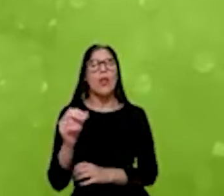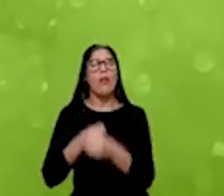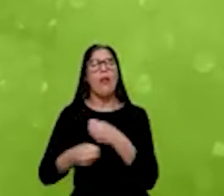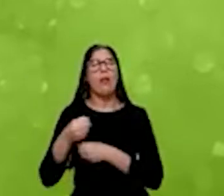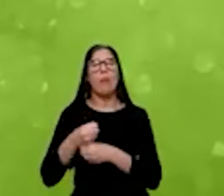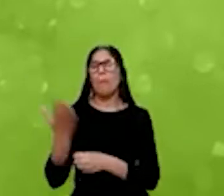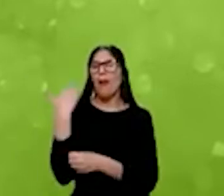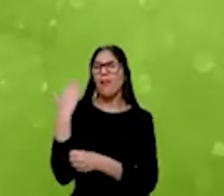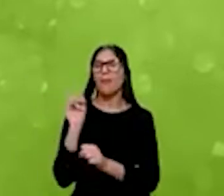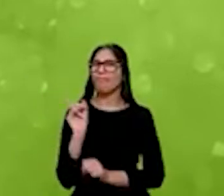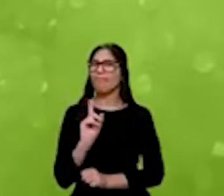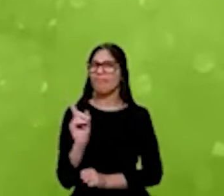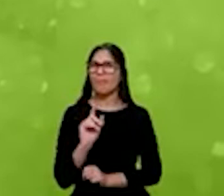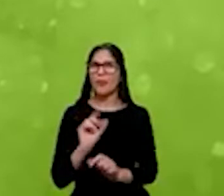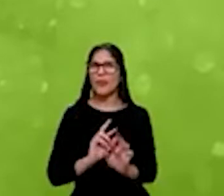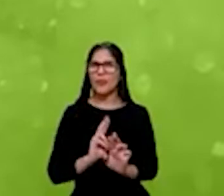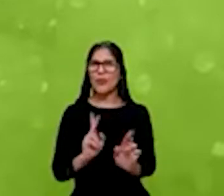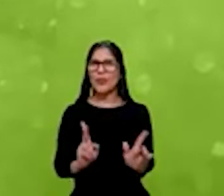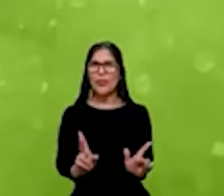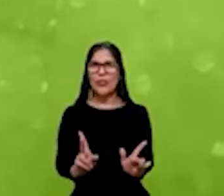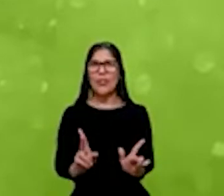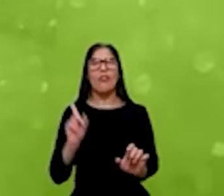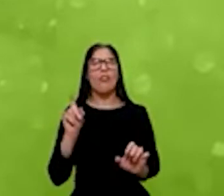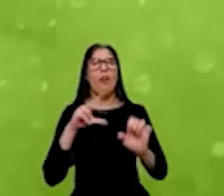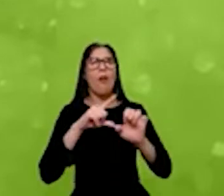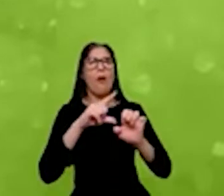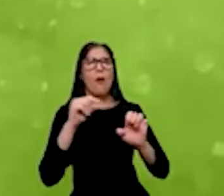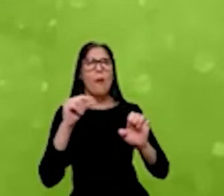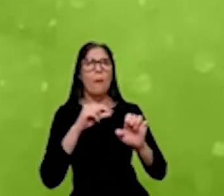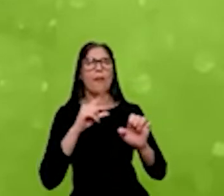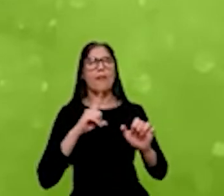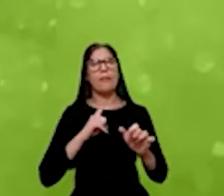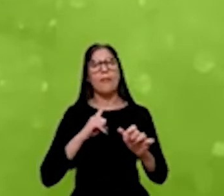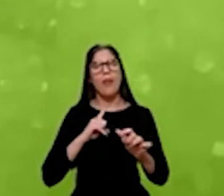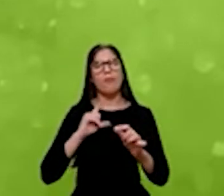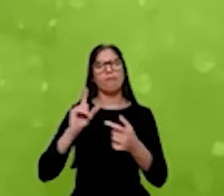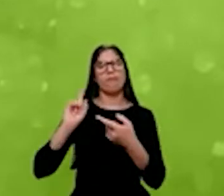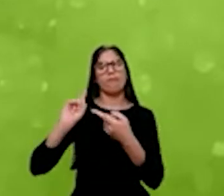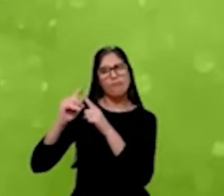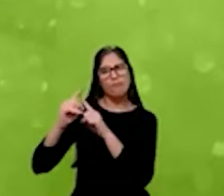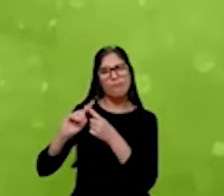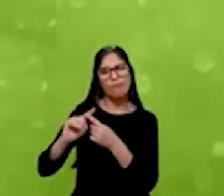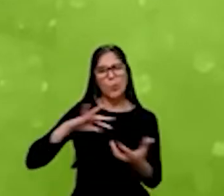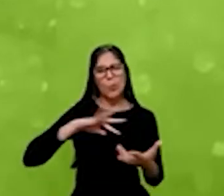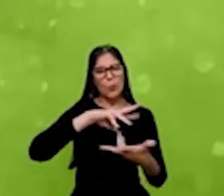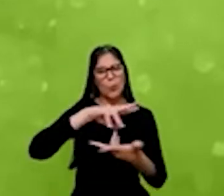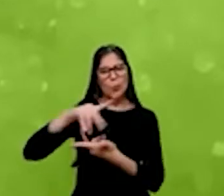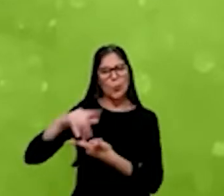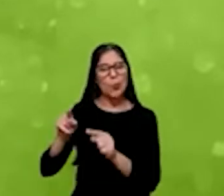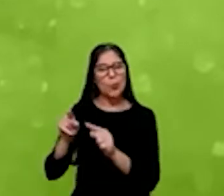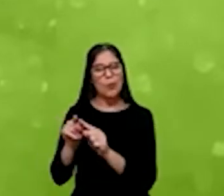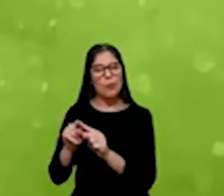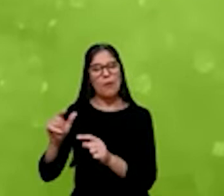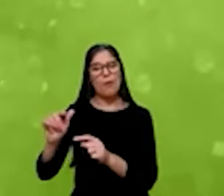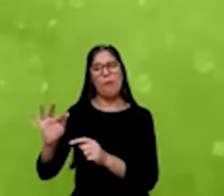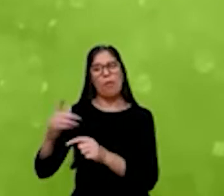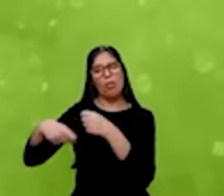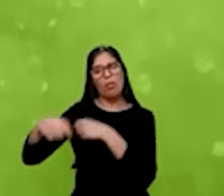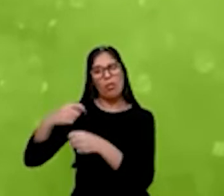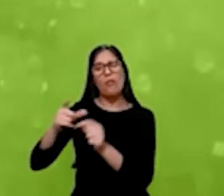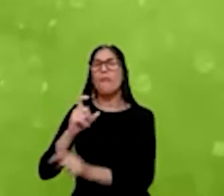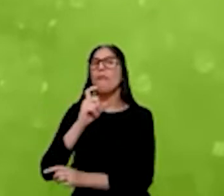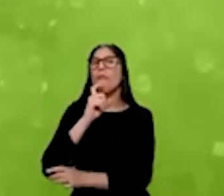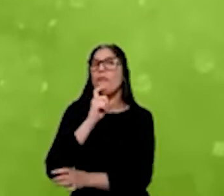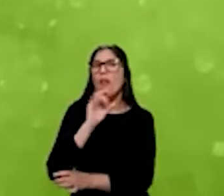empreendedorismo que já vem convergindo com o mundo, com as finanças verdes. Com o empreendedorismo